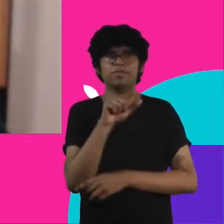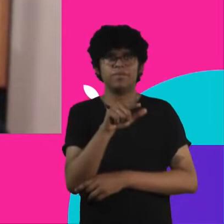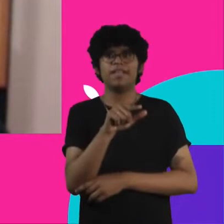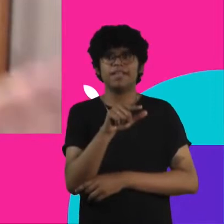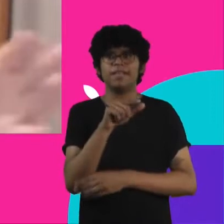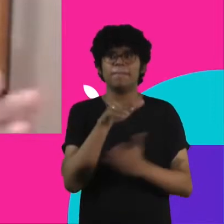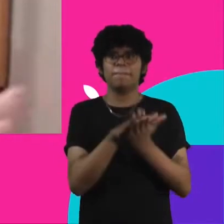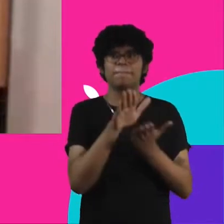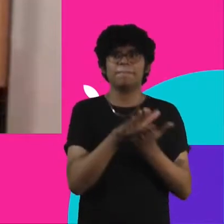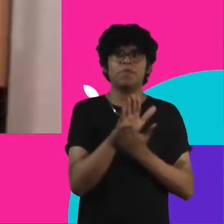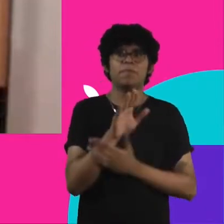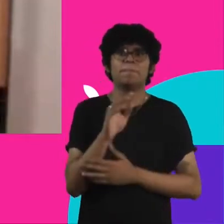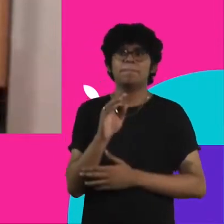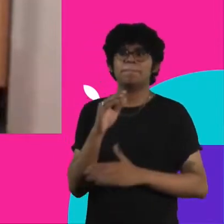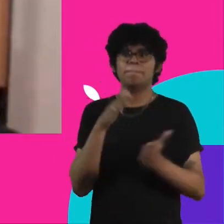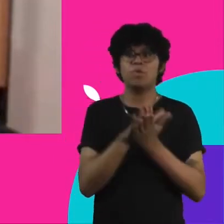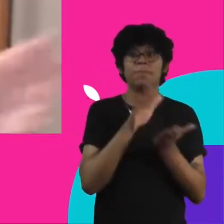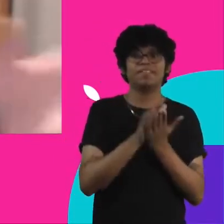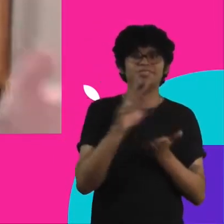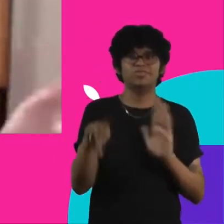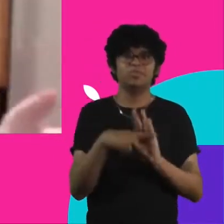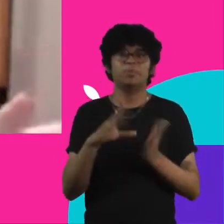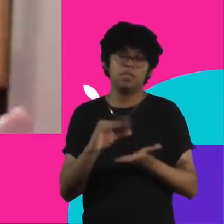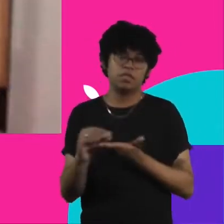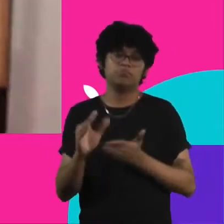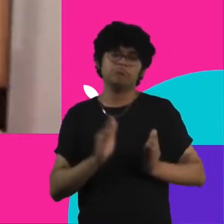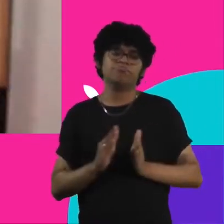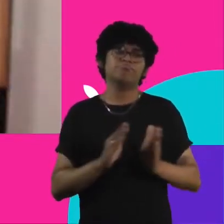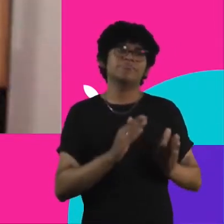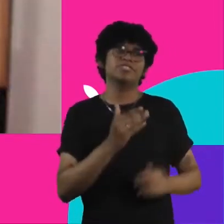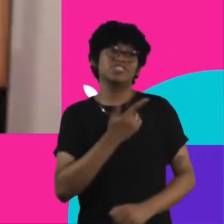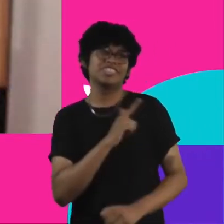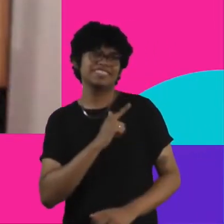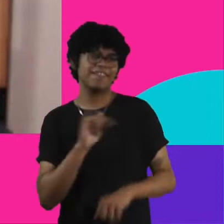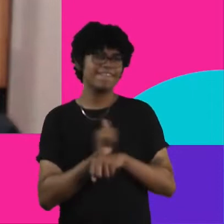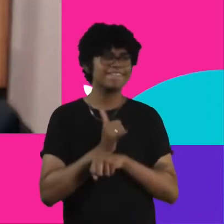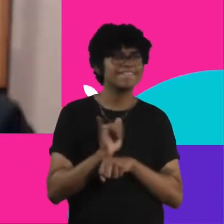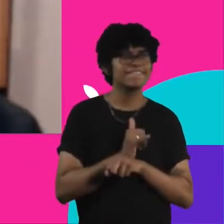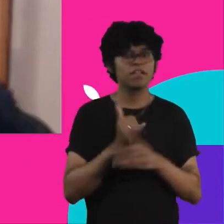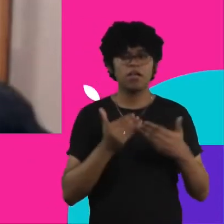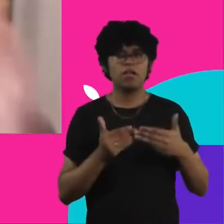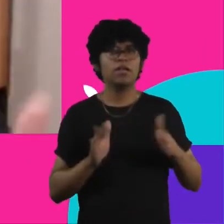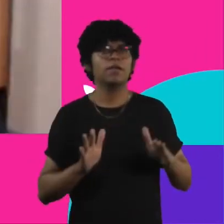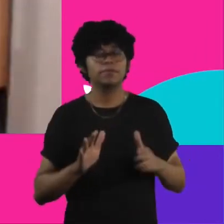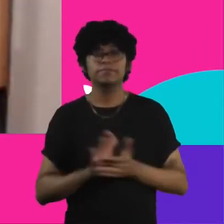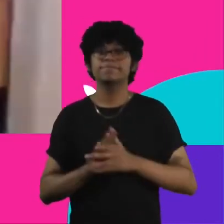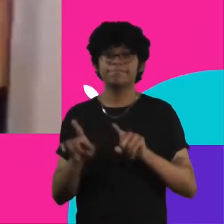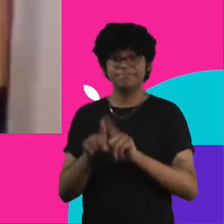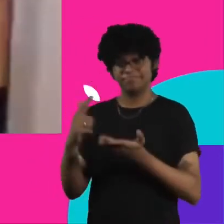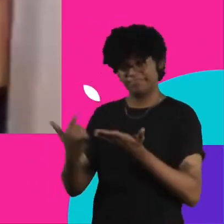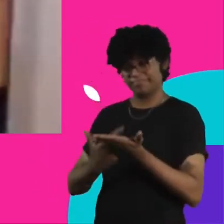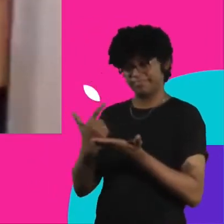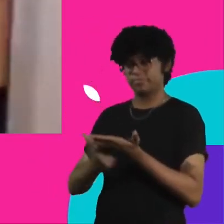Dados, que fala de toda trilha para abertura de dados, desde a gestão estratégica até a abertura. E também tem o livro que